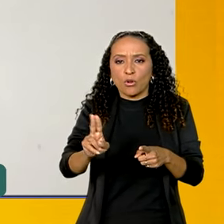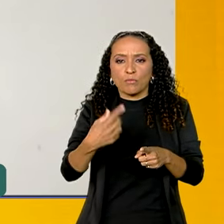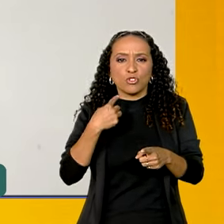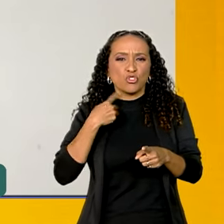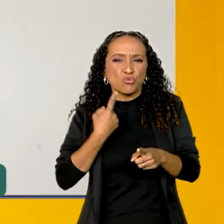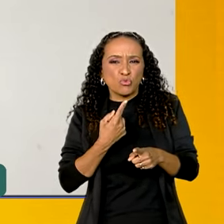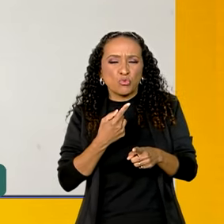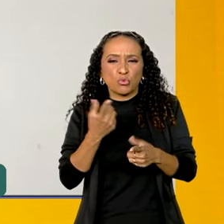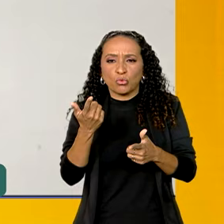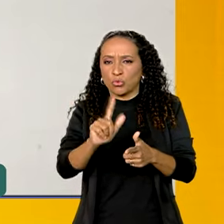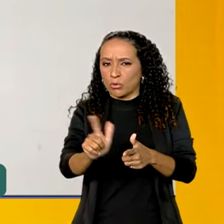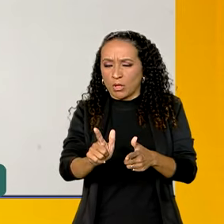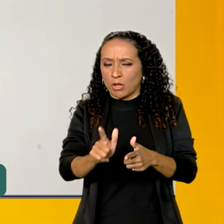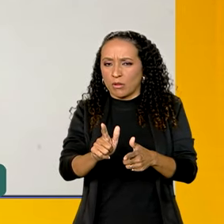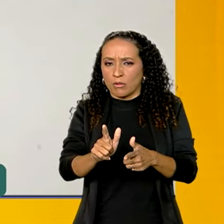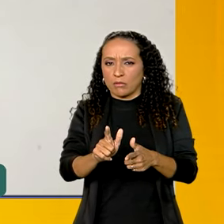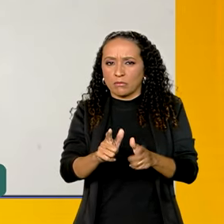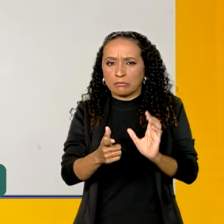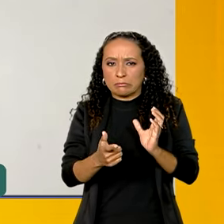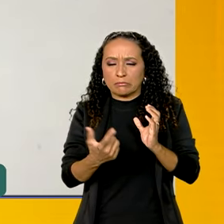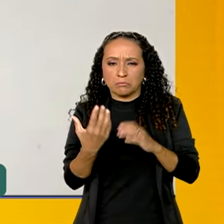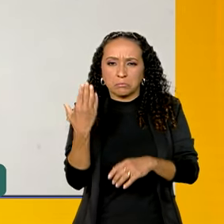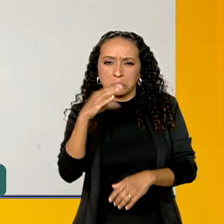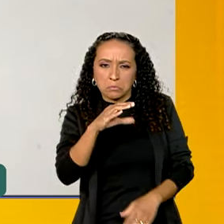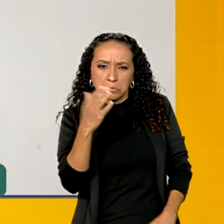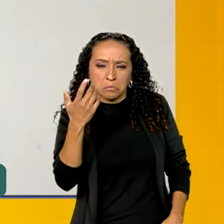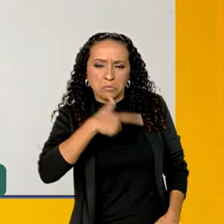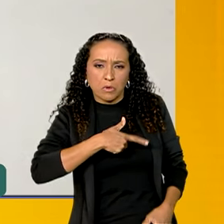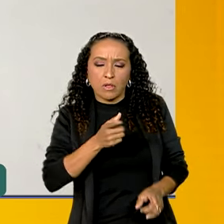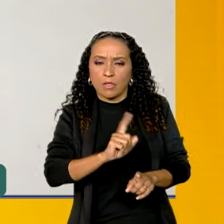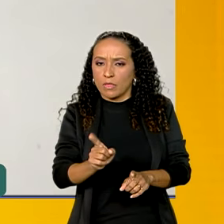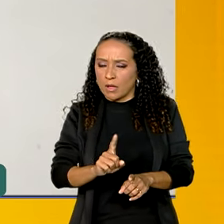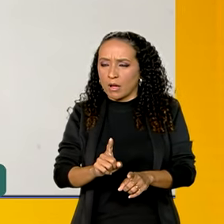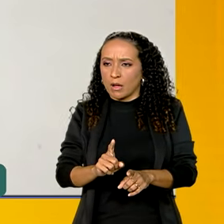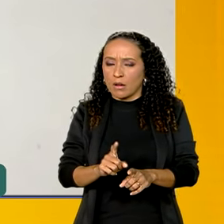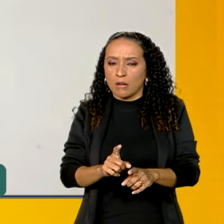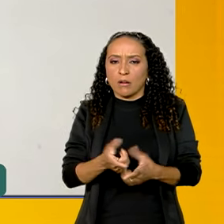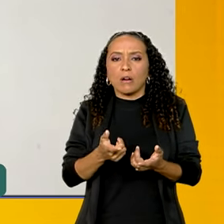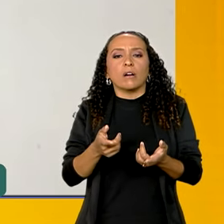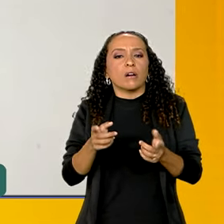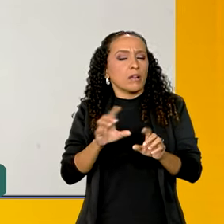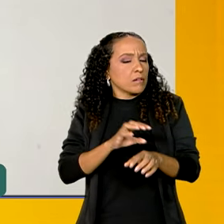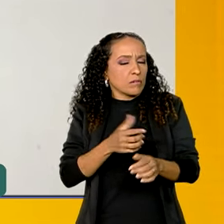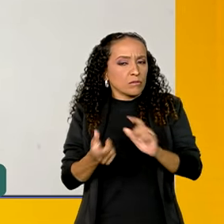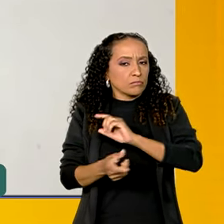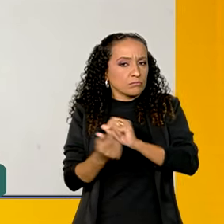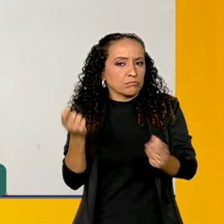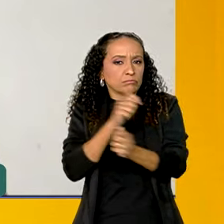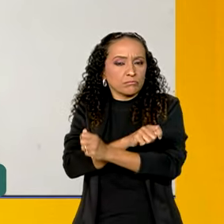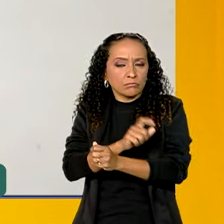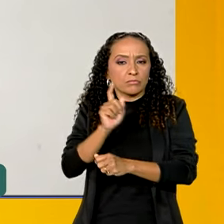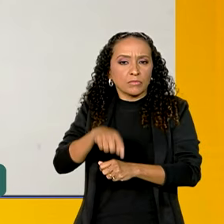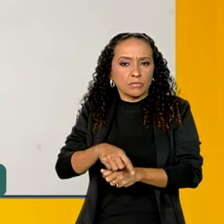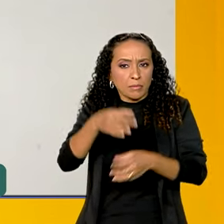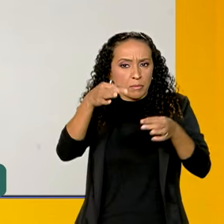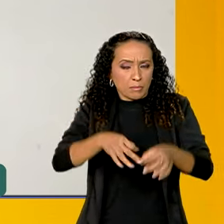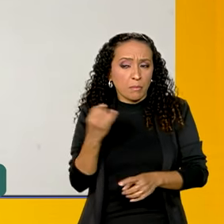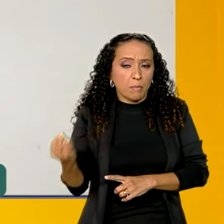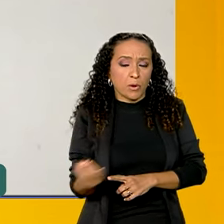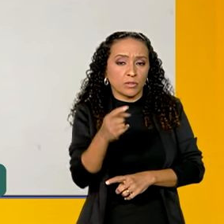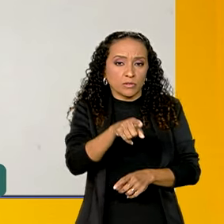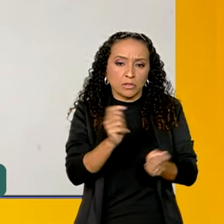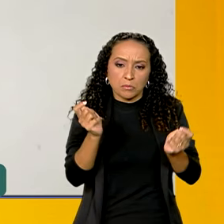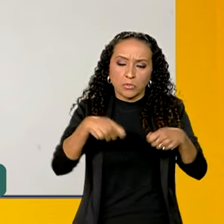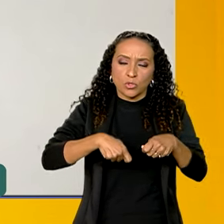sujo, ou ficar em um cadastro e você vai ficar com restrição ao crédito. Pelo contrário, esse é um passo fundamental para que você